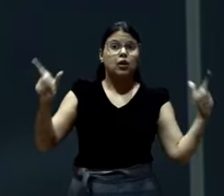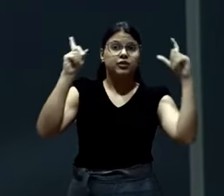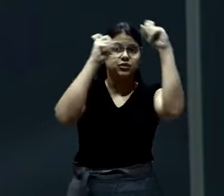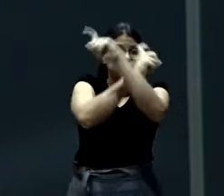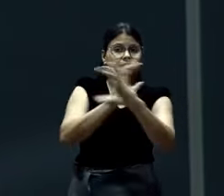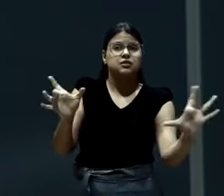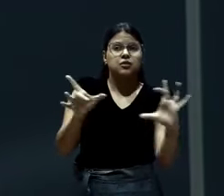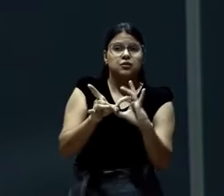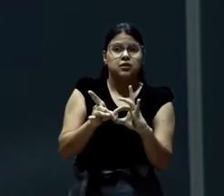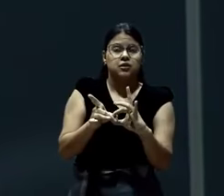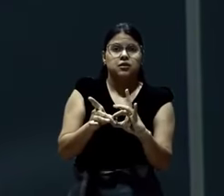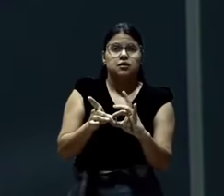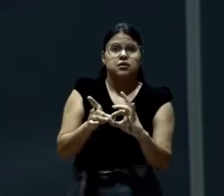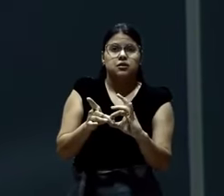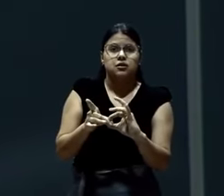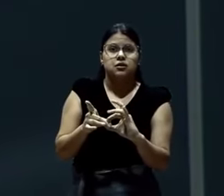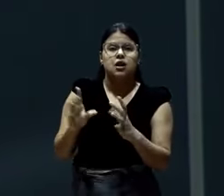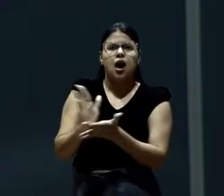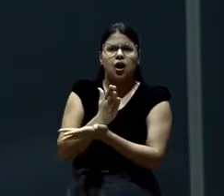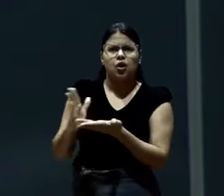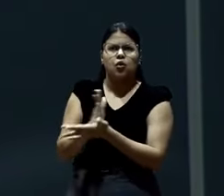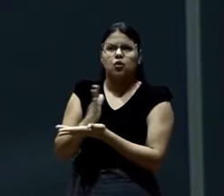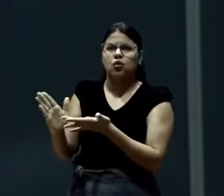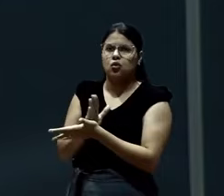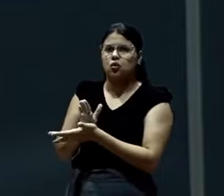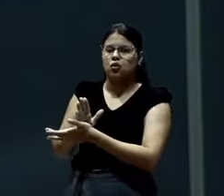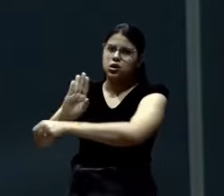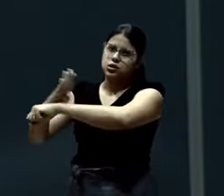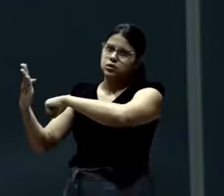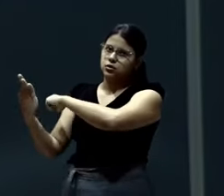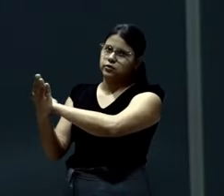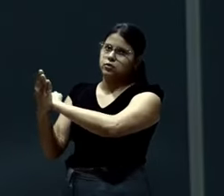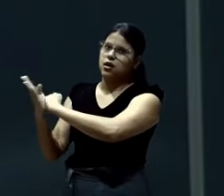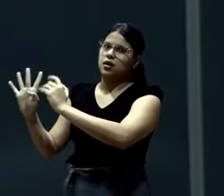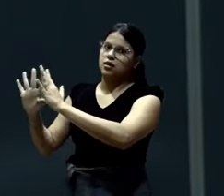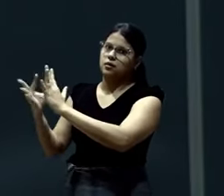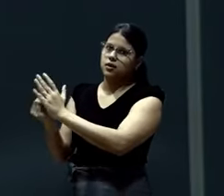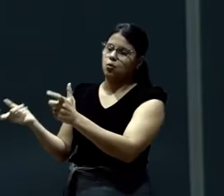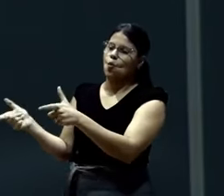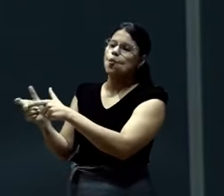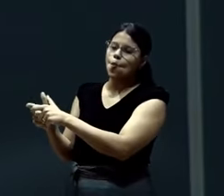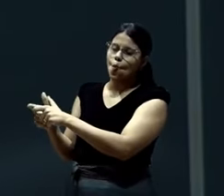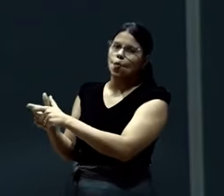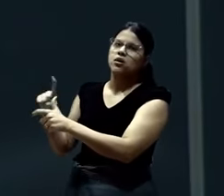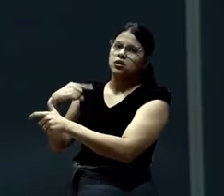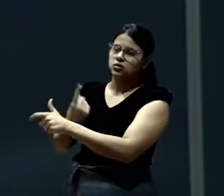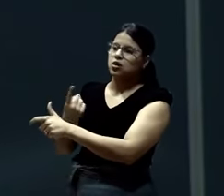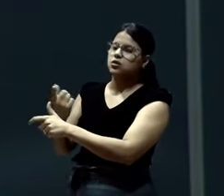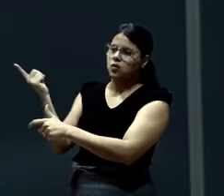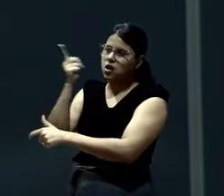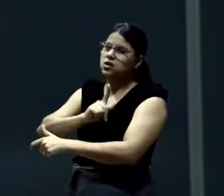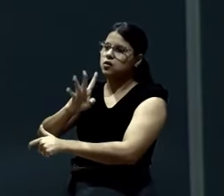Muitos de congregação aqui podem até dizer. Sim, pastor. Eu sei o que fulano está passando. E nós estamos com a mão estendida lá.